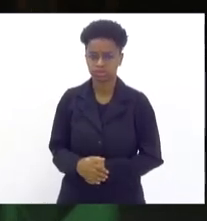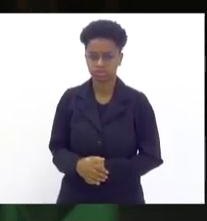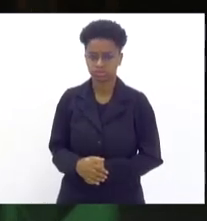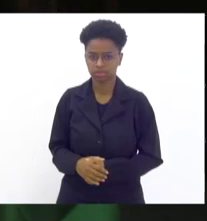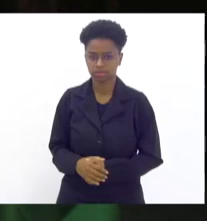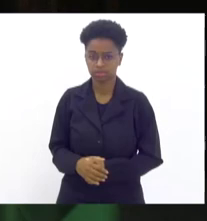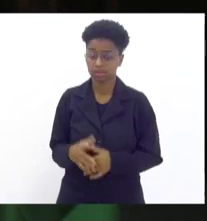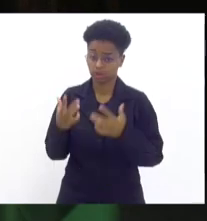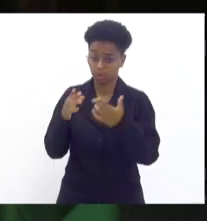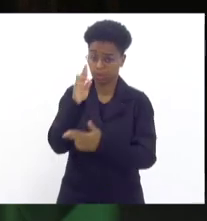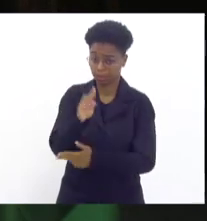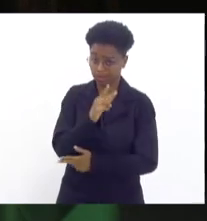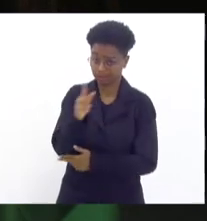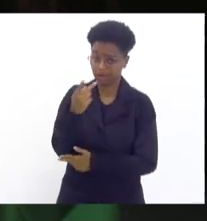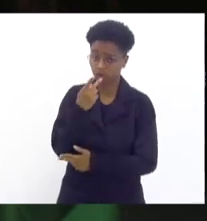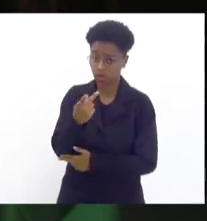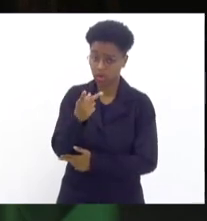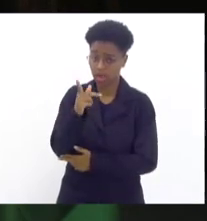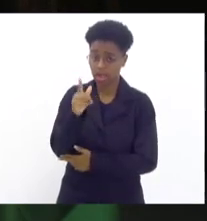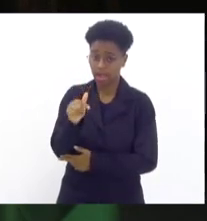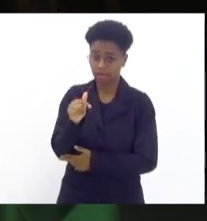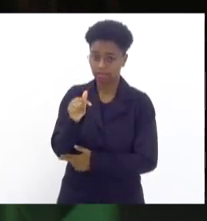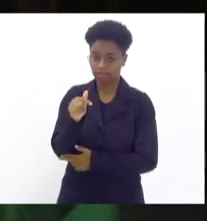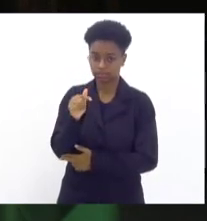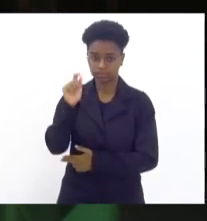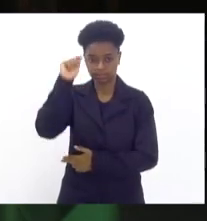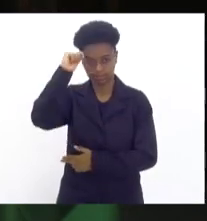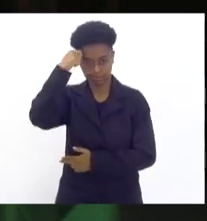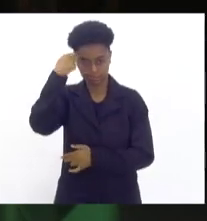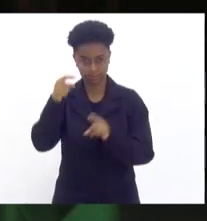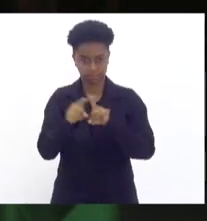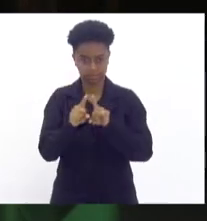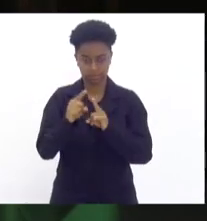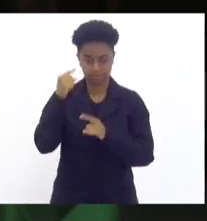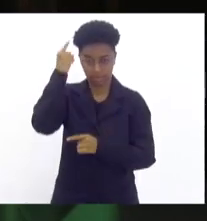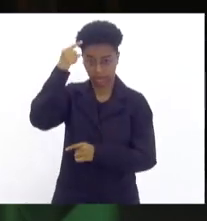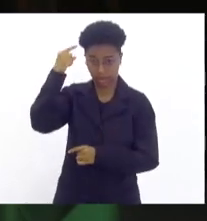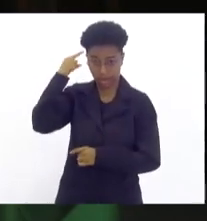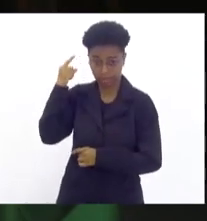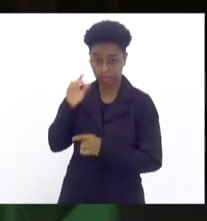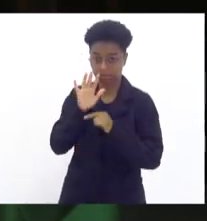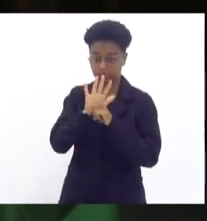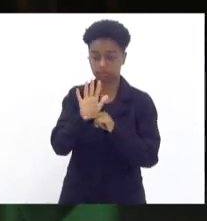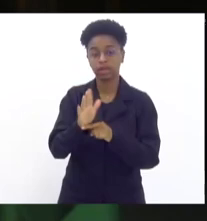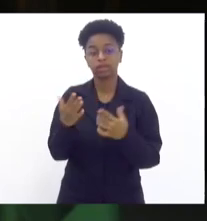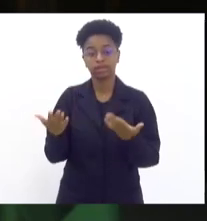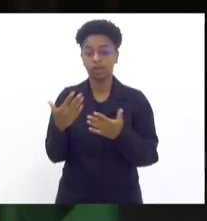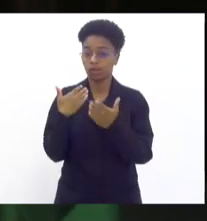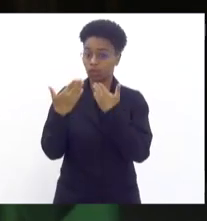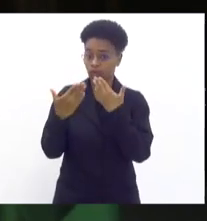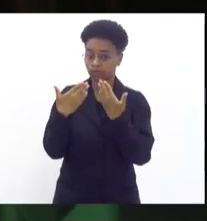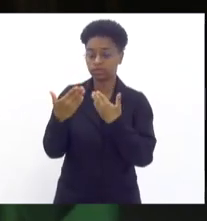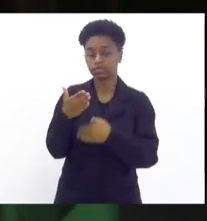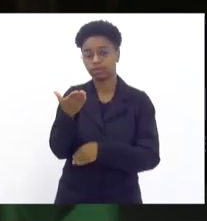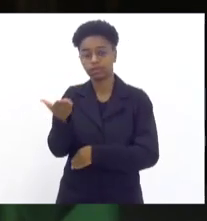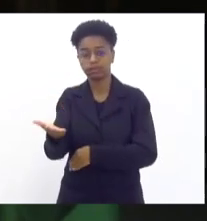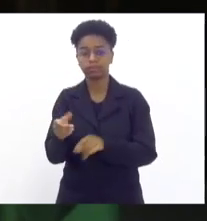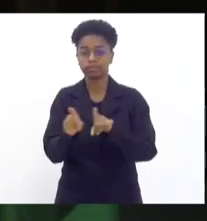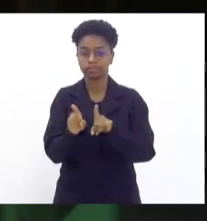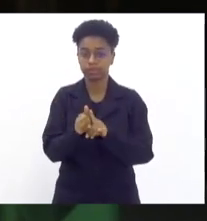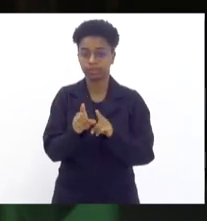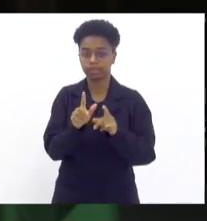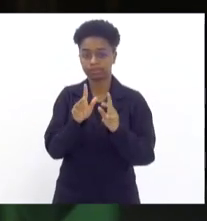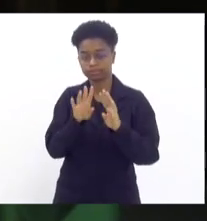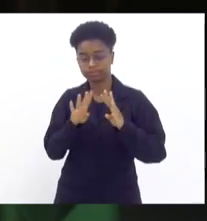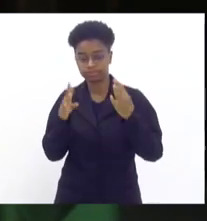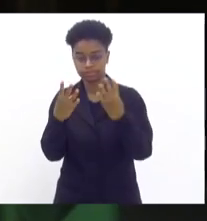Como diz o nosso padre, ele é preto e o cabelo ajuda. Então, ele conversou com o rapaz e colocou no lugar dele, mas eles ficam ali em torno. Aí, um